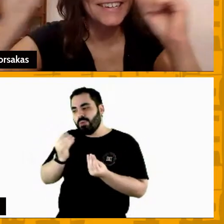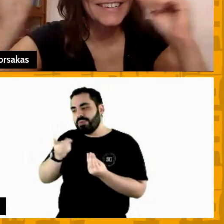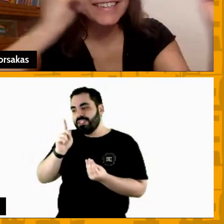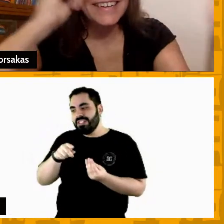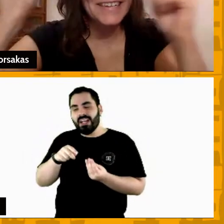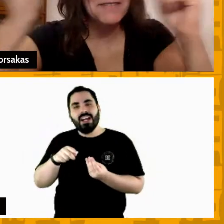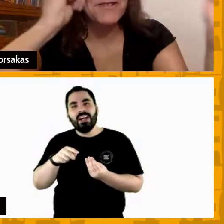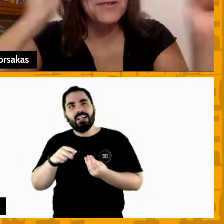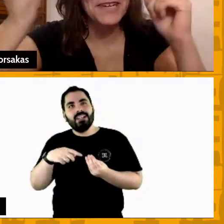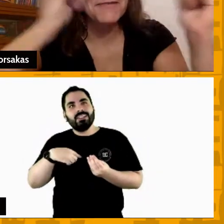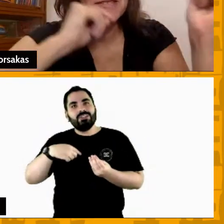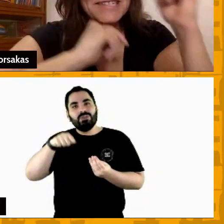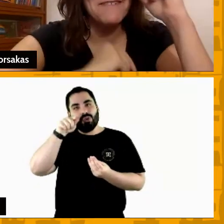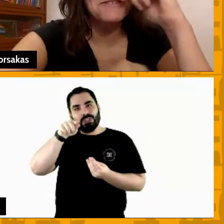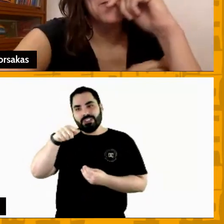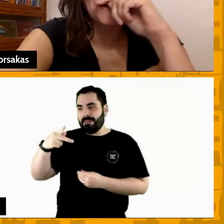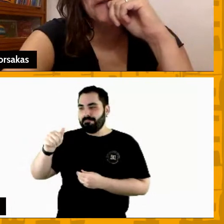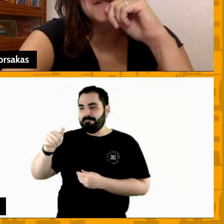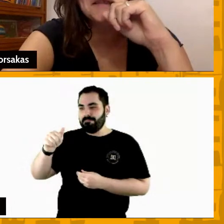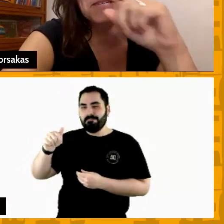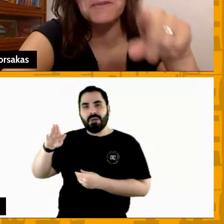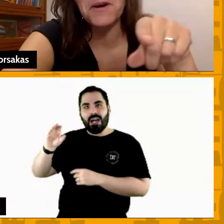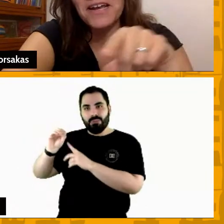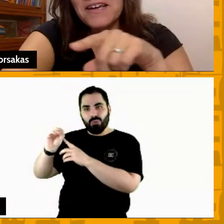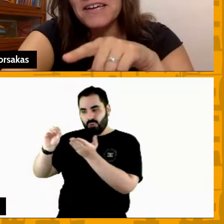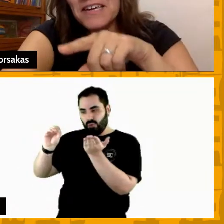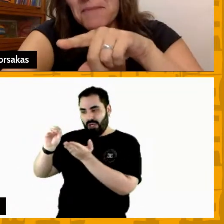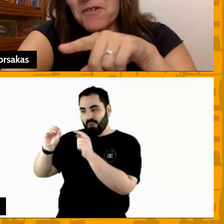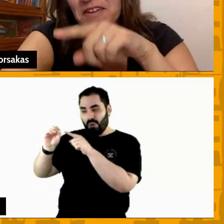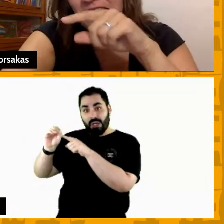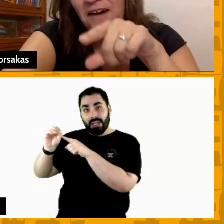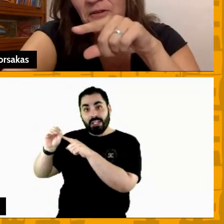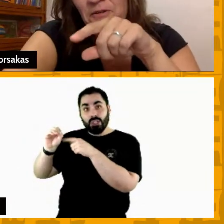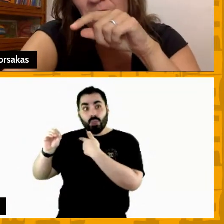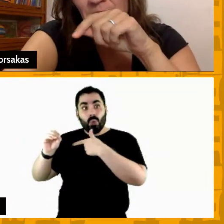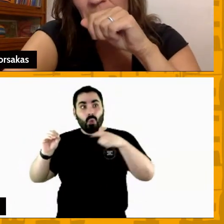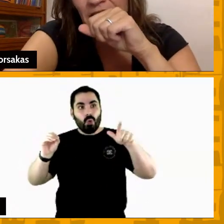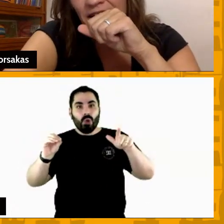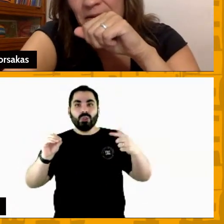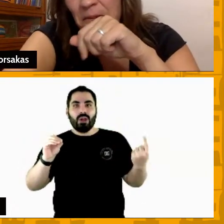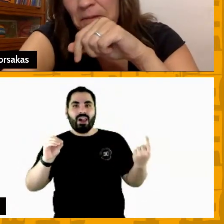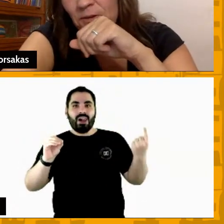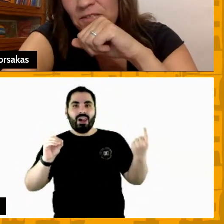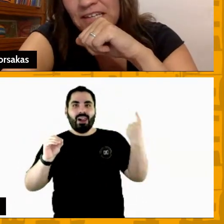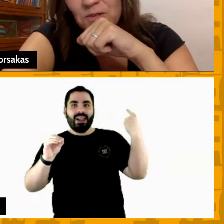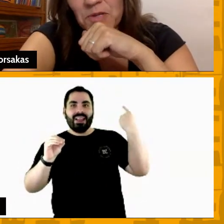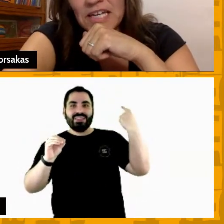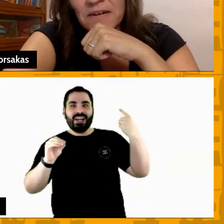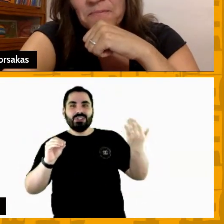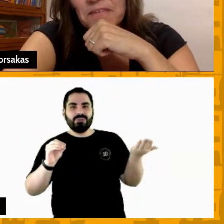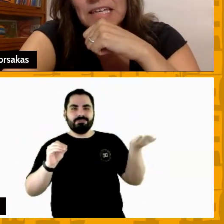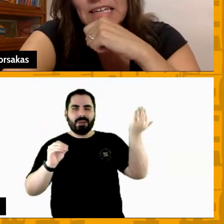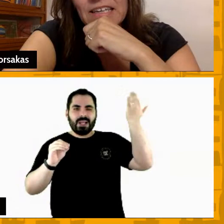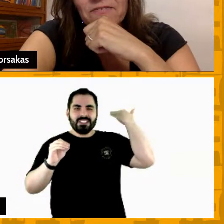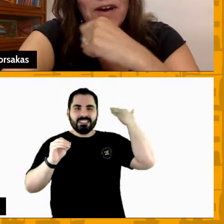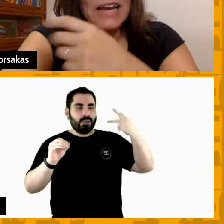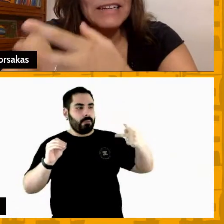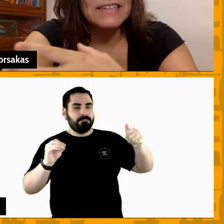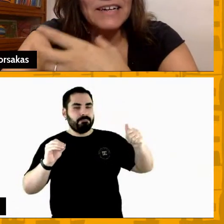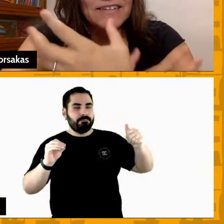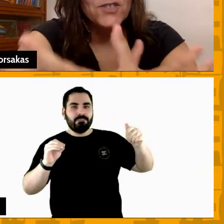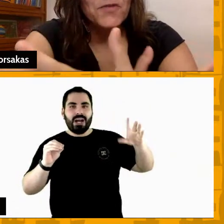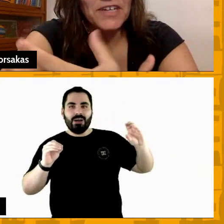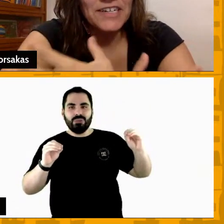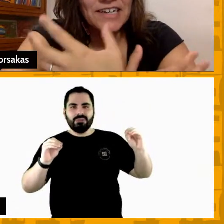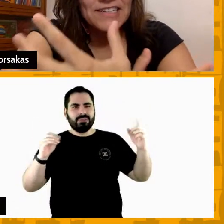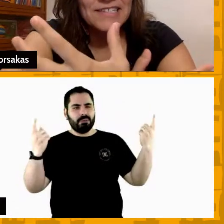é essa figurinha que vocês devem trocar com vocês mesmos agora quero aproveitar uma pergunta aqui do William que